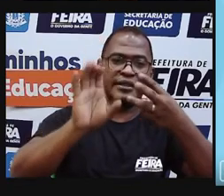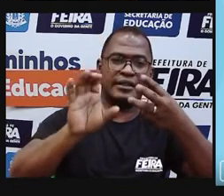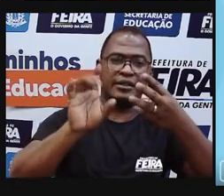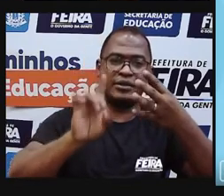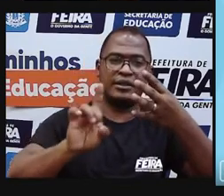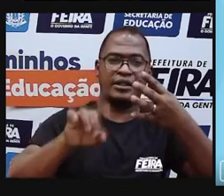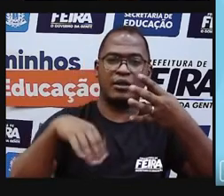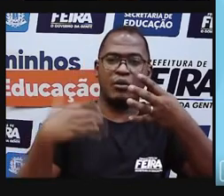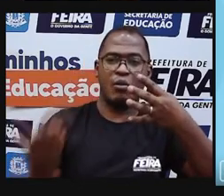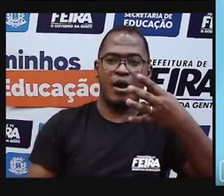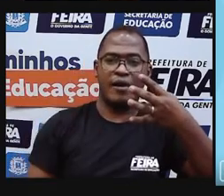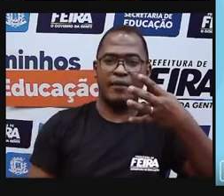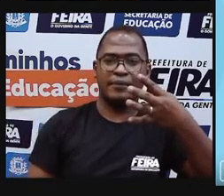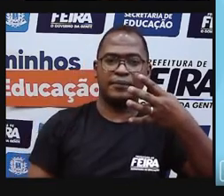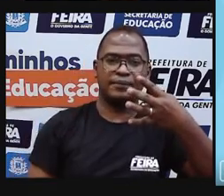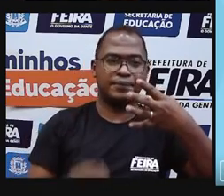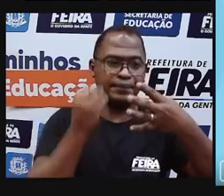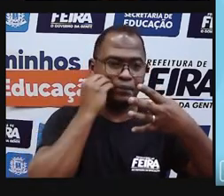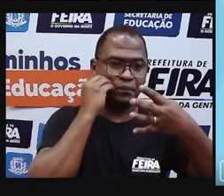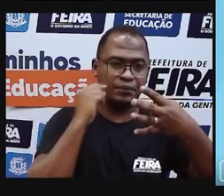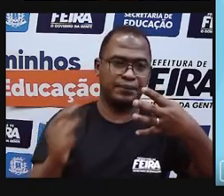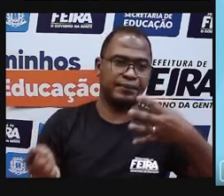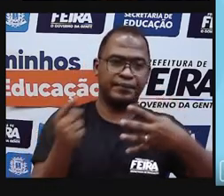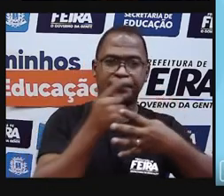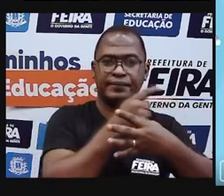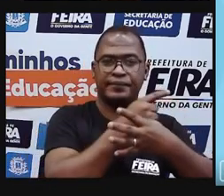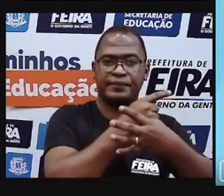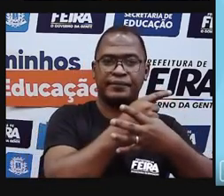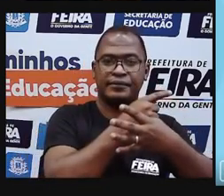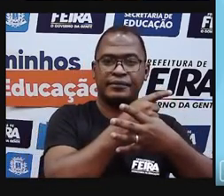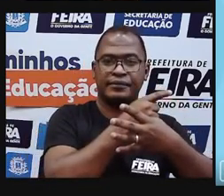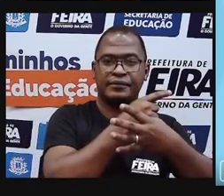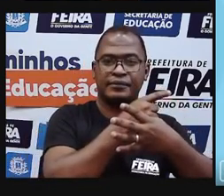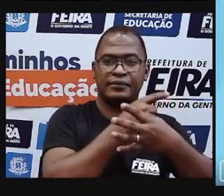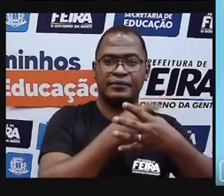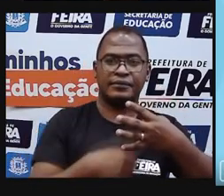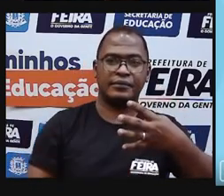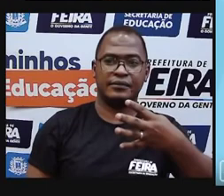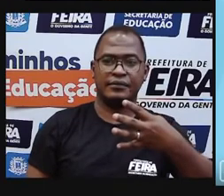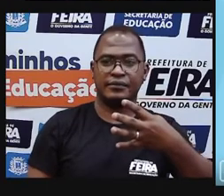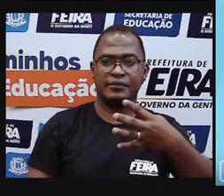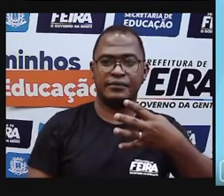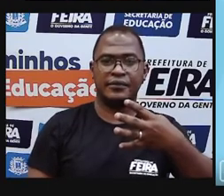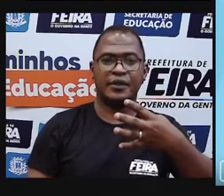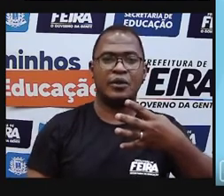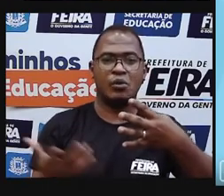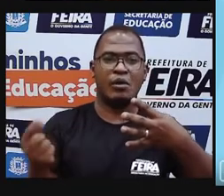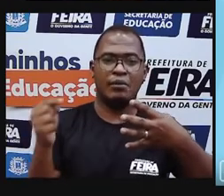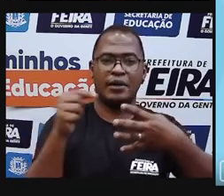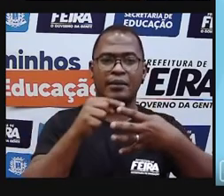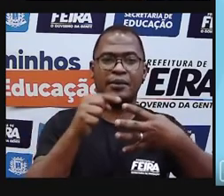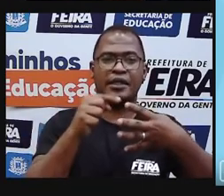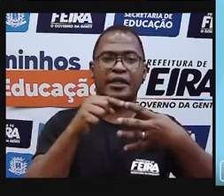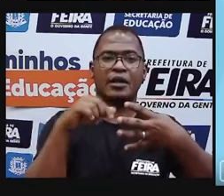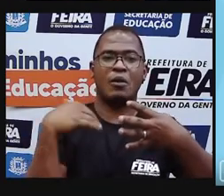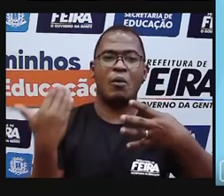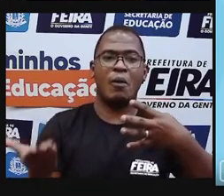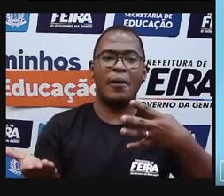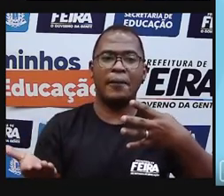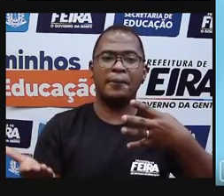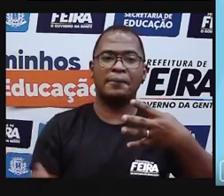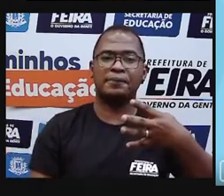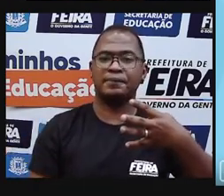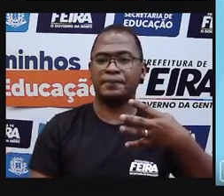Seis dezenas e uma unidade? De jeito nenhum. Seis dezenas e sete unidades? Não, porque seis dezenas é